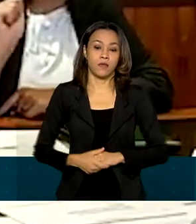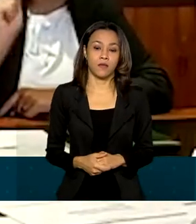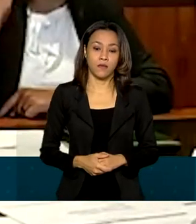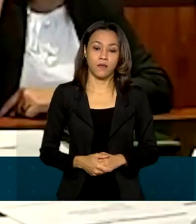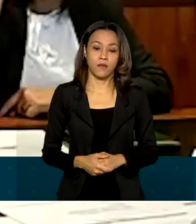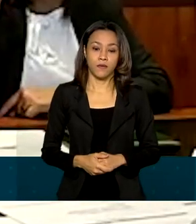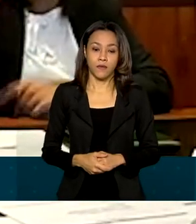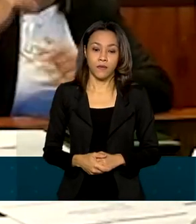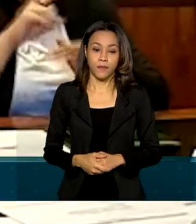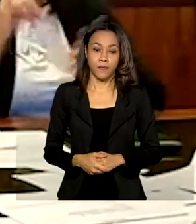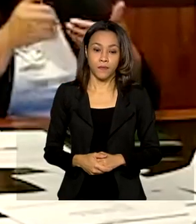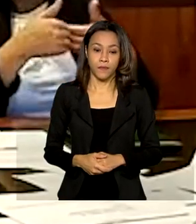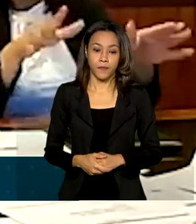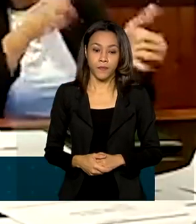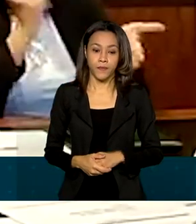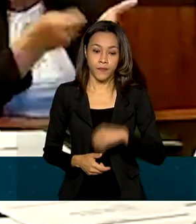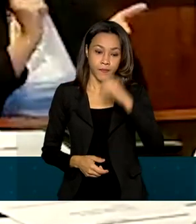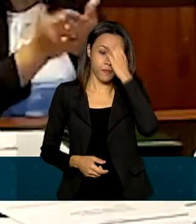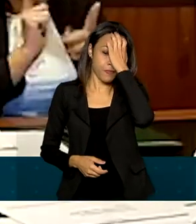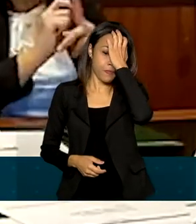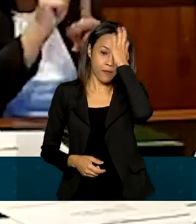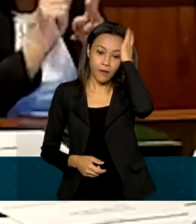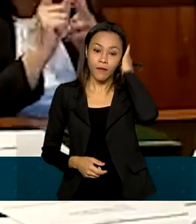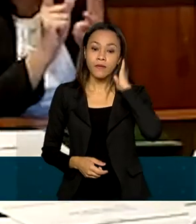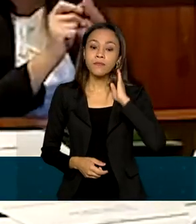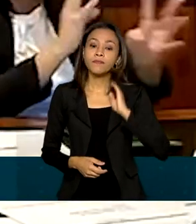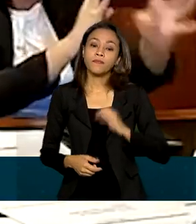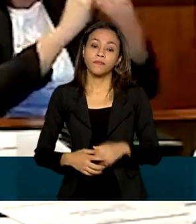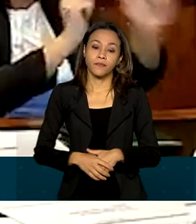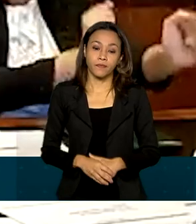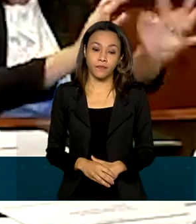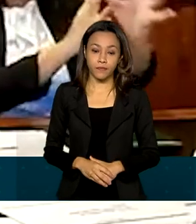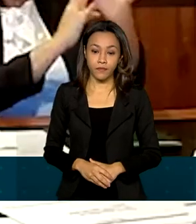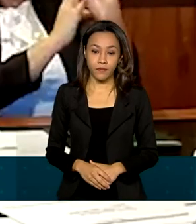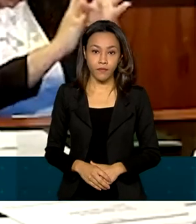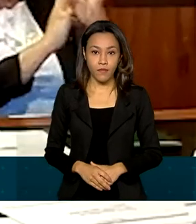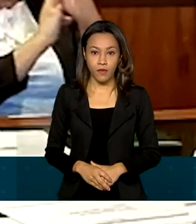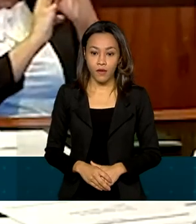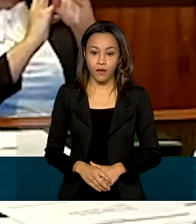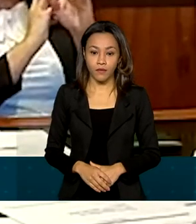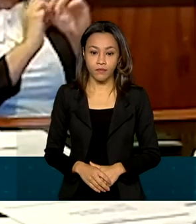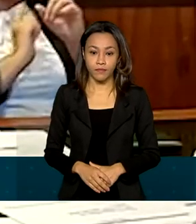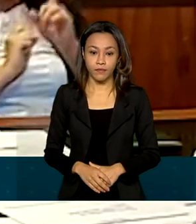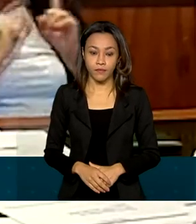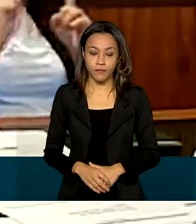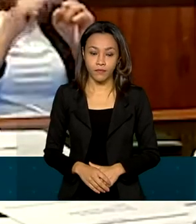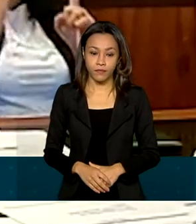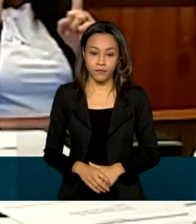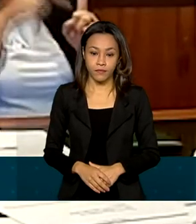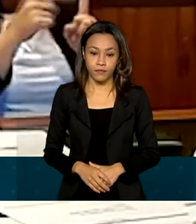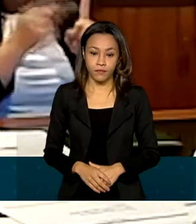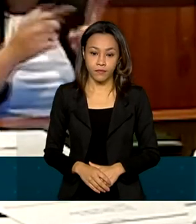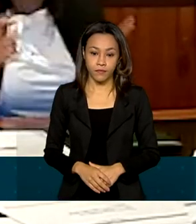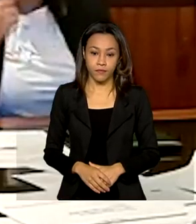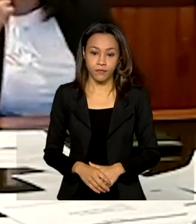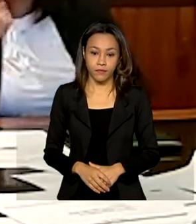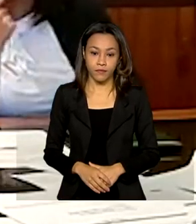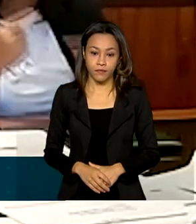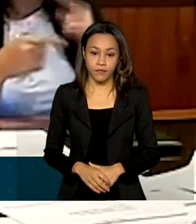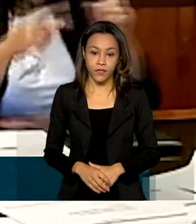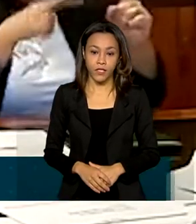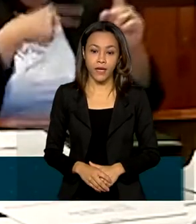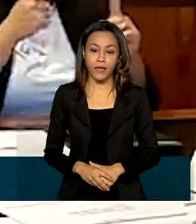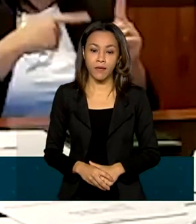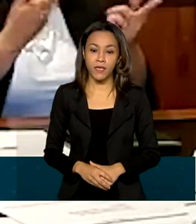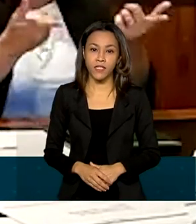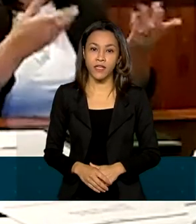vamos iniciar o pagamento do auxílio emergencial. Muitas vezes termina presencialmente que o cidadão vai retirar uma dúvida ou outra coisa e eles